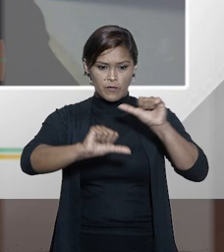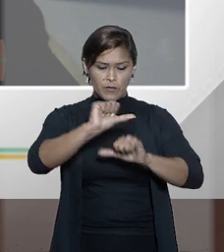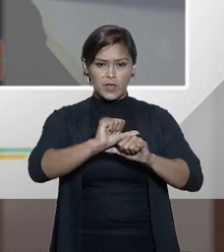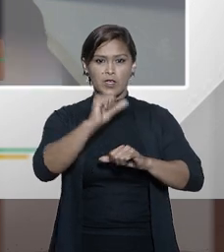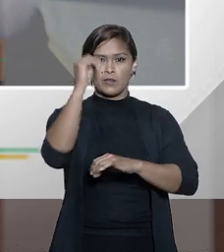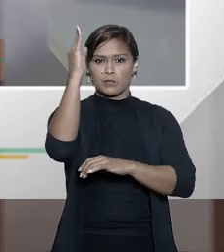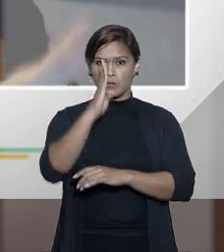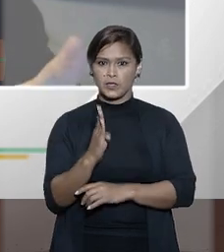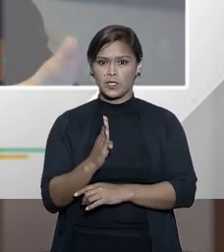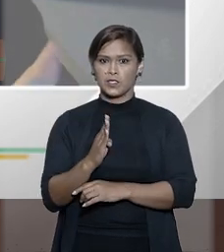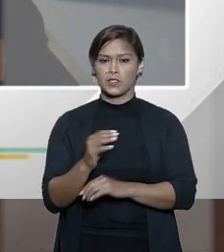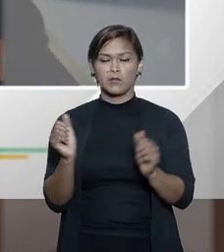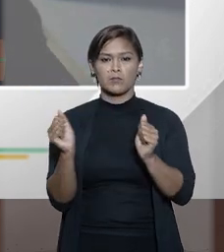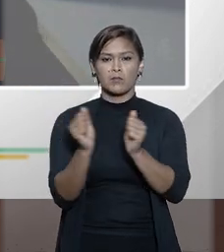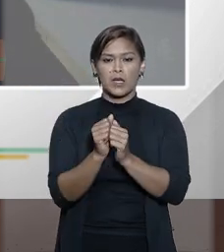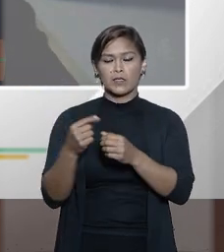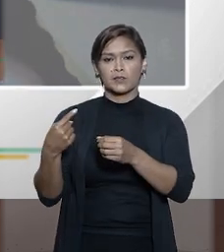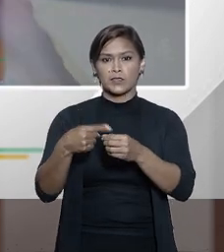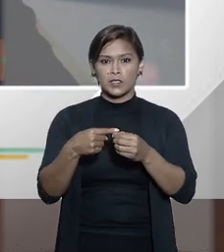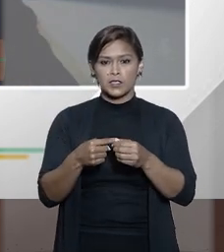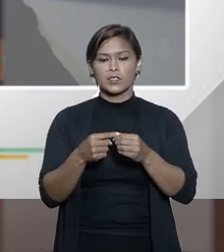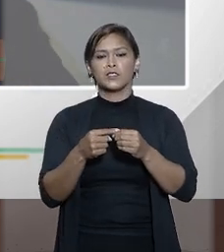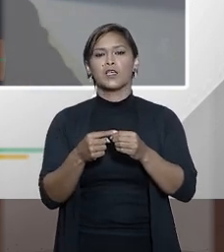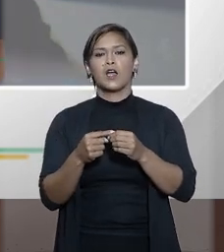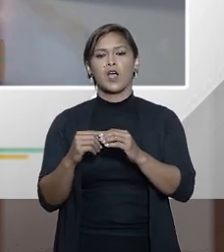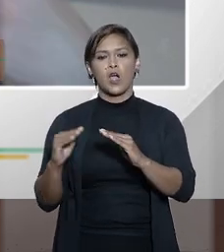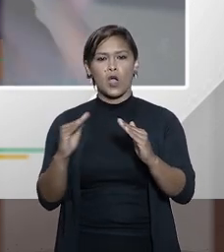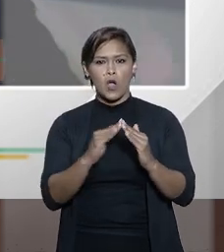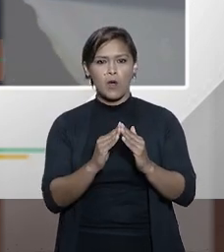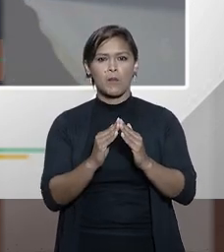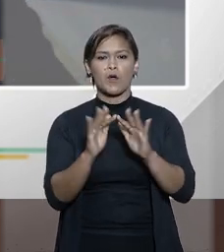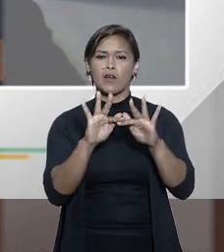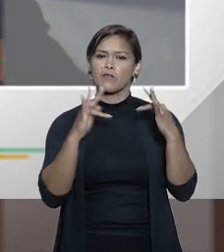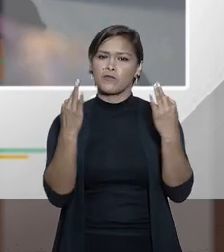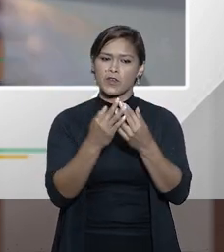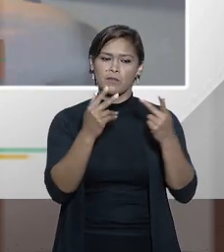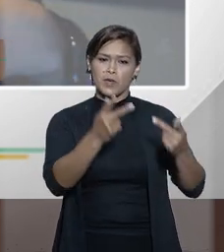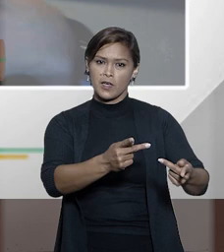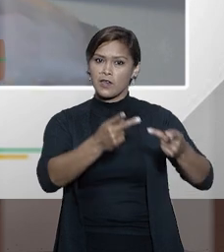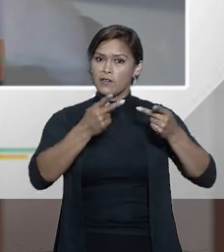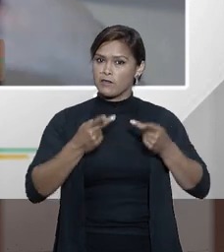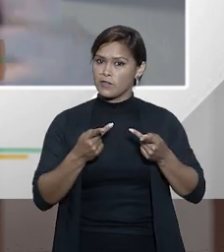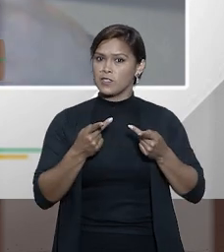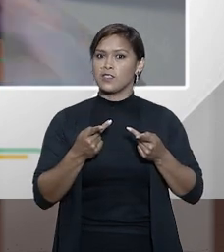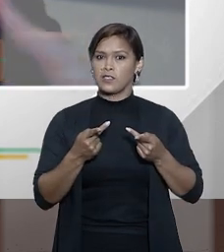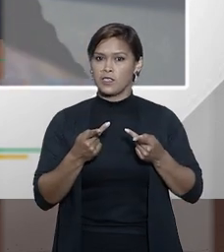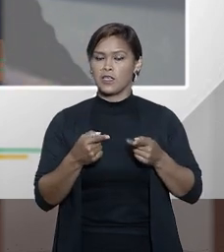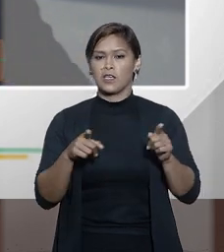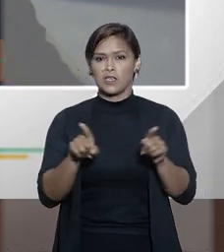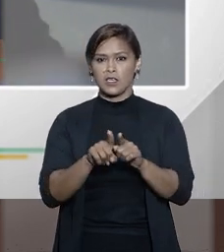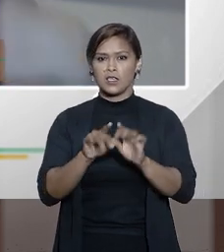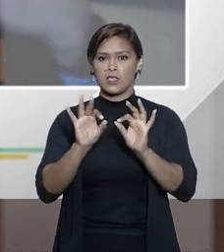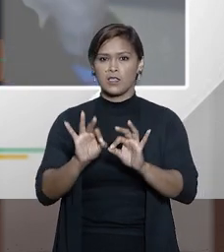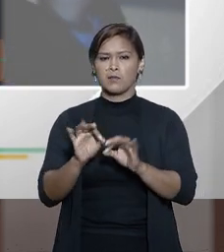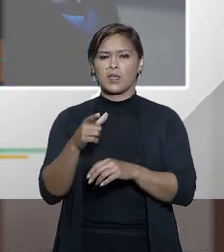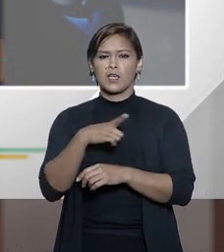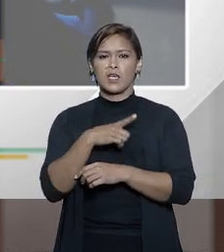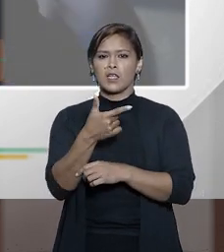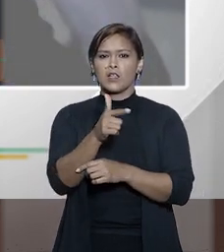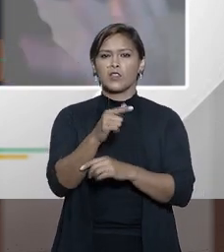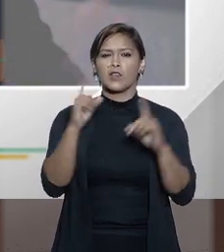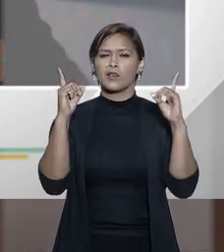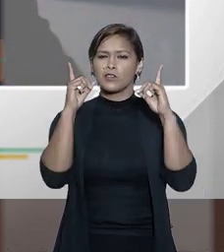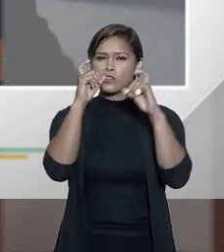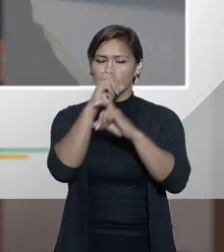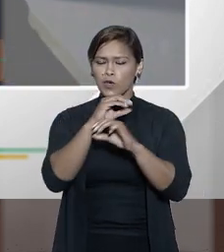aqui perto da cidade onde moram os familiares para que ele tenha visitas para que ele não estranhe a comida para que ele não